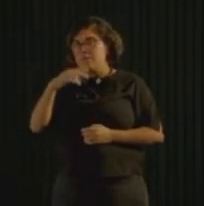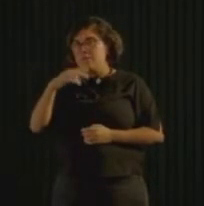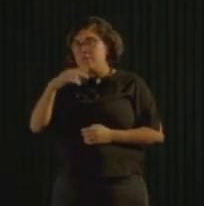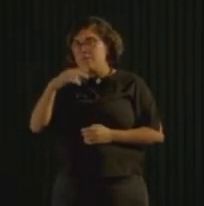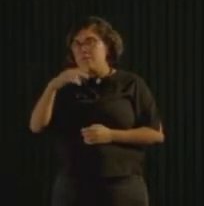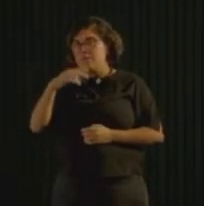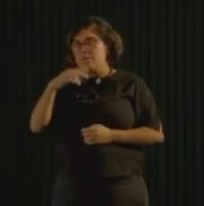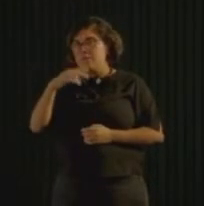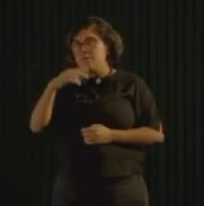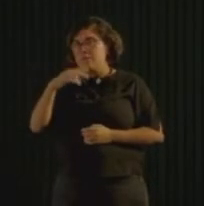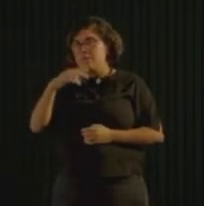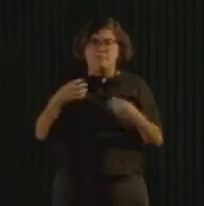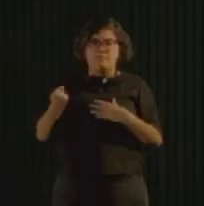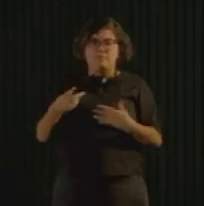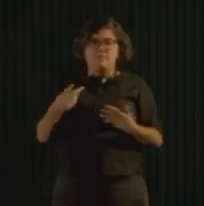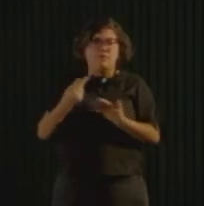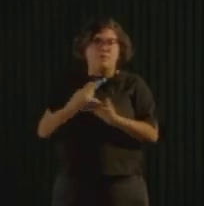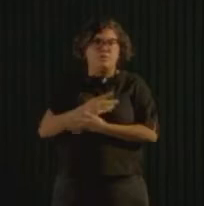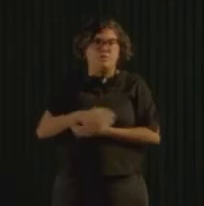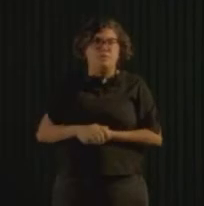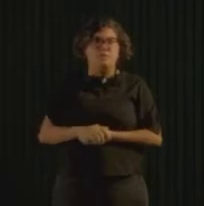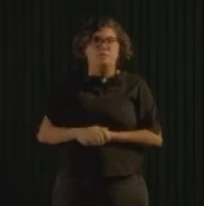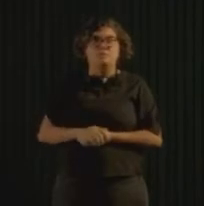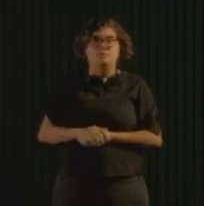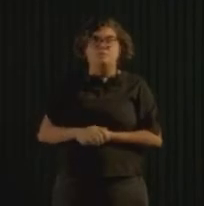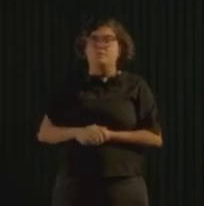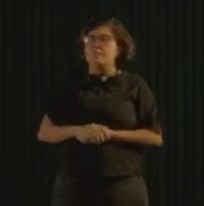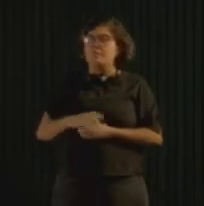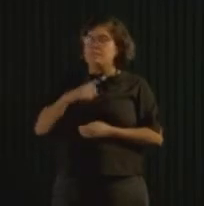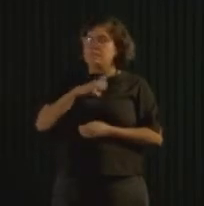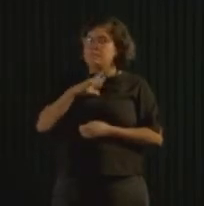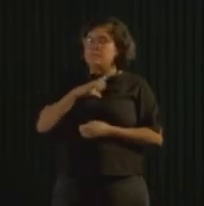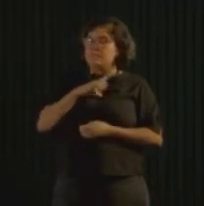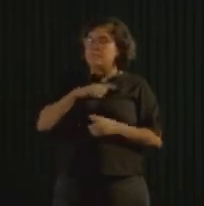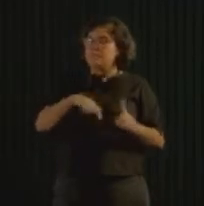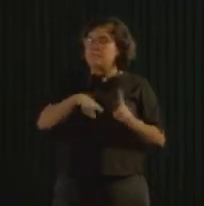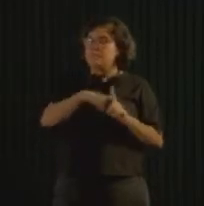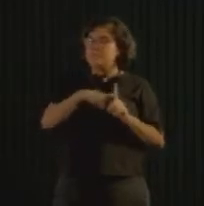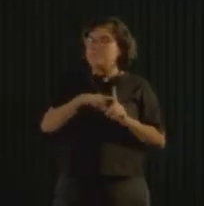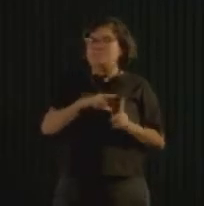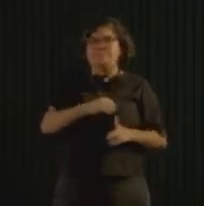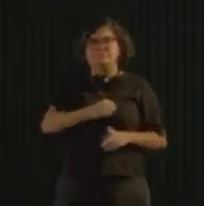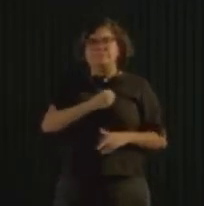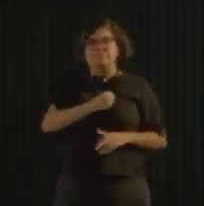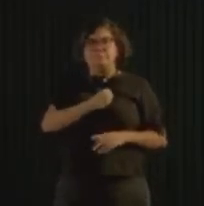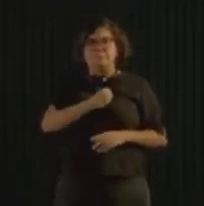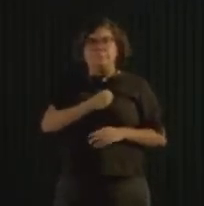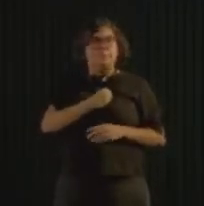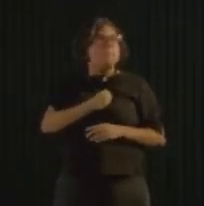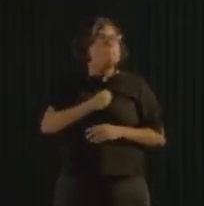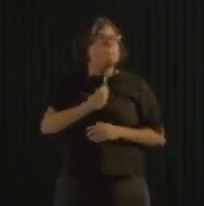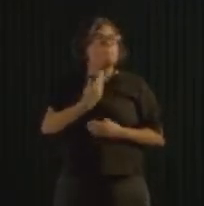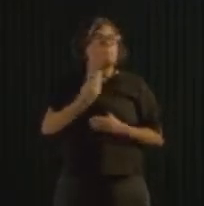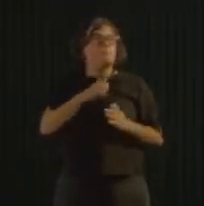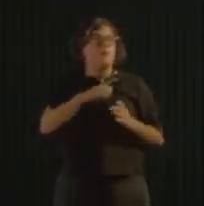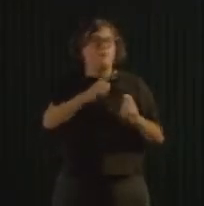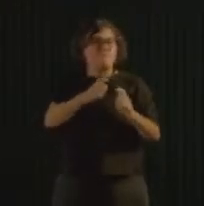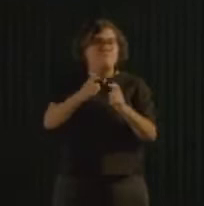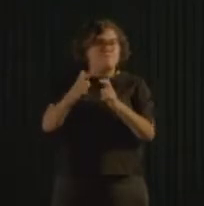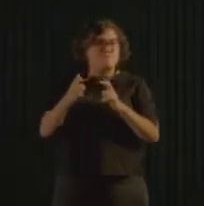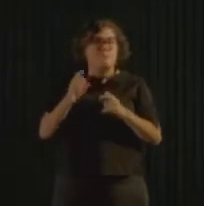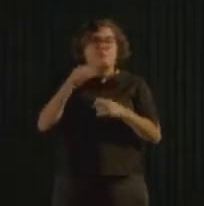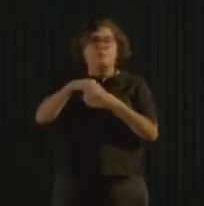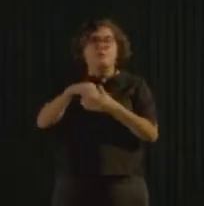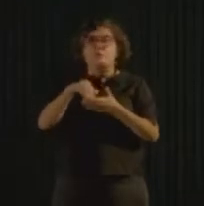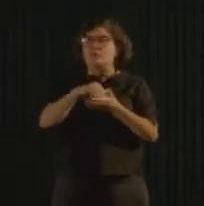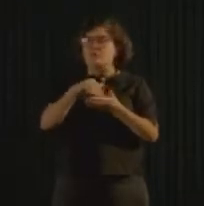A gente tem que ter saco de experimentar, de testar, para poder ter um ponto de coleta na secretaria, onde a